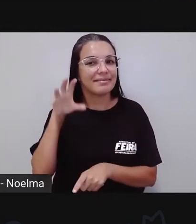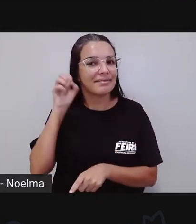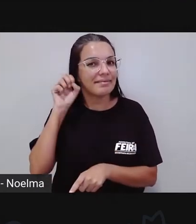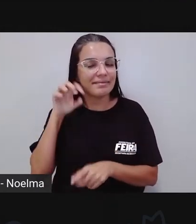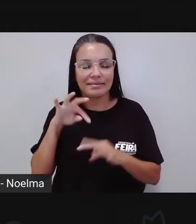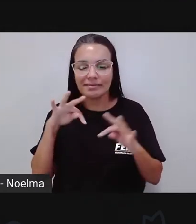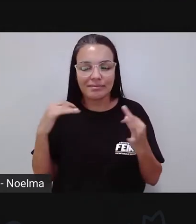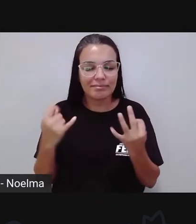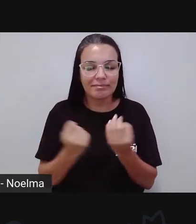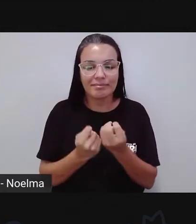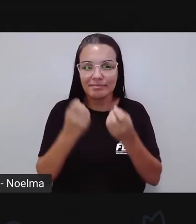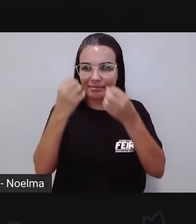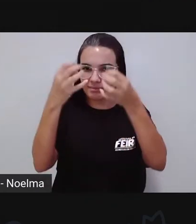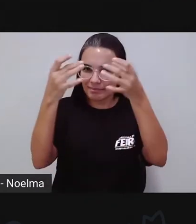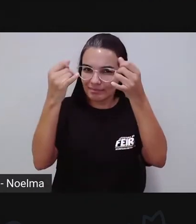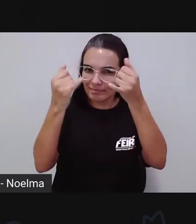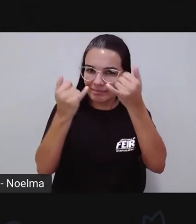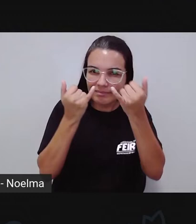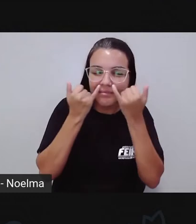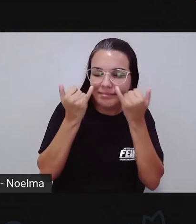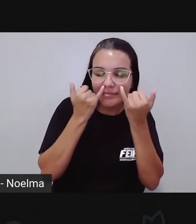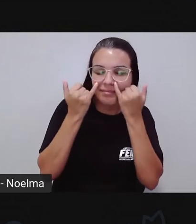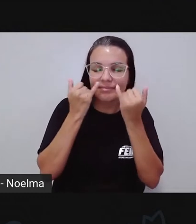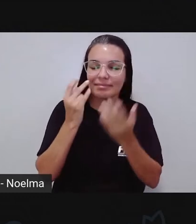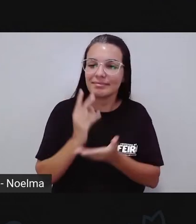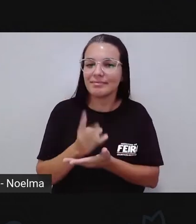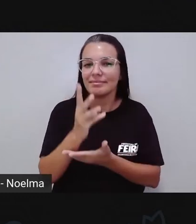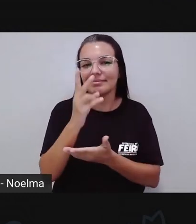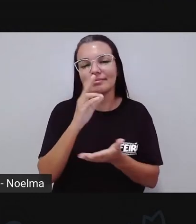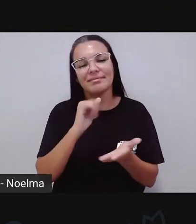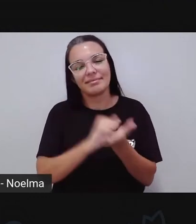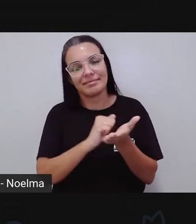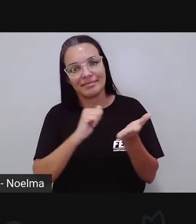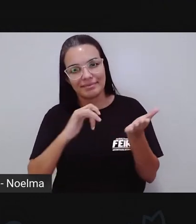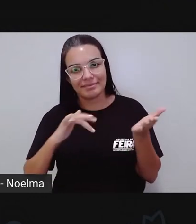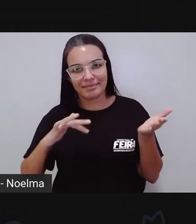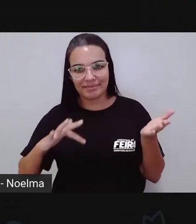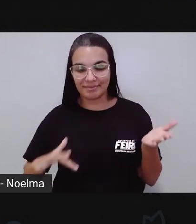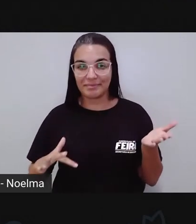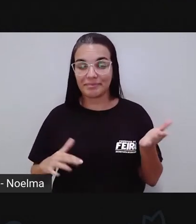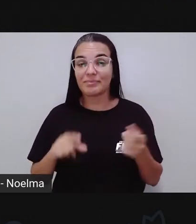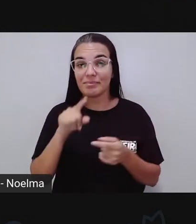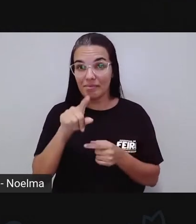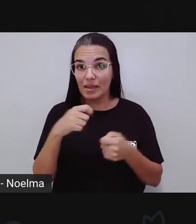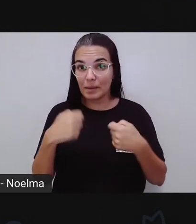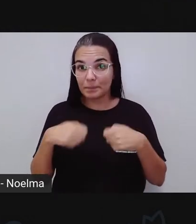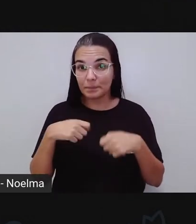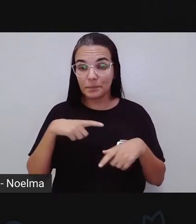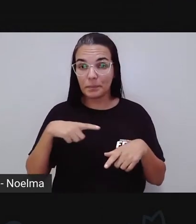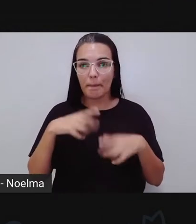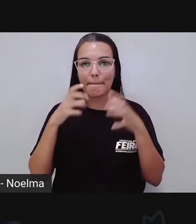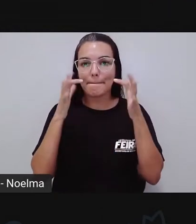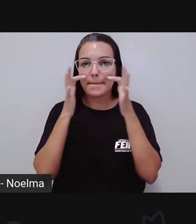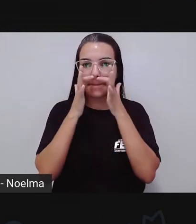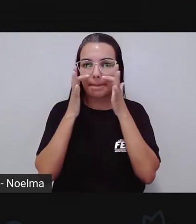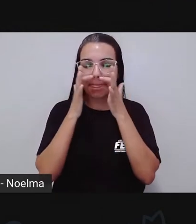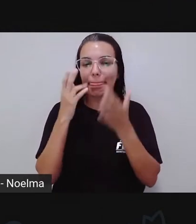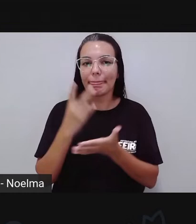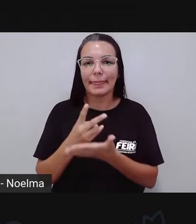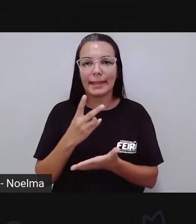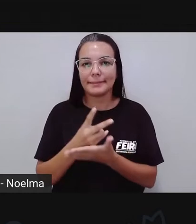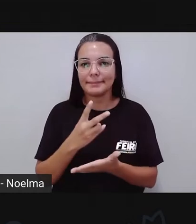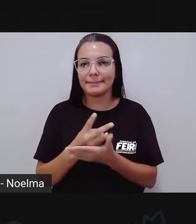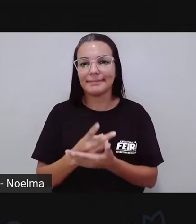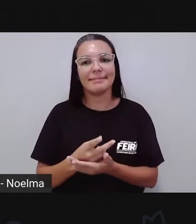informações e poder dar continuidade com a sua atividade. Então, a prova pede aí que tenha atenção, que esteja sempre com